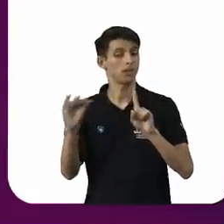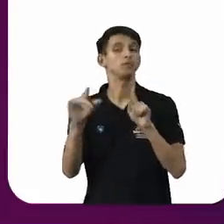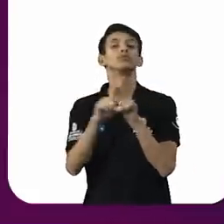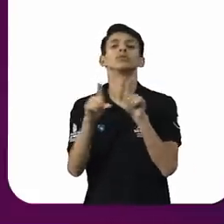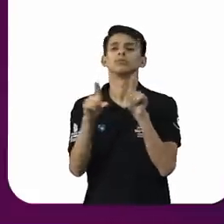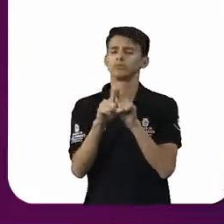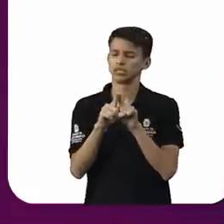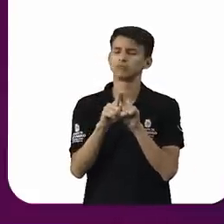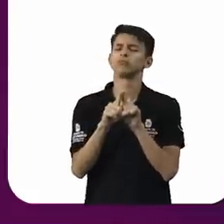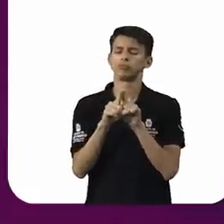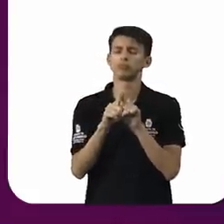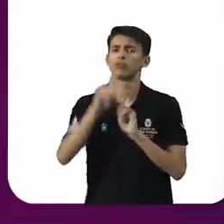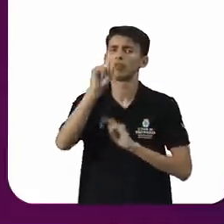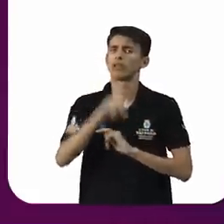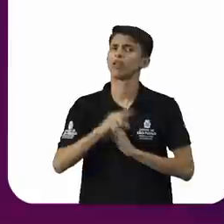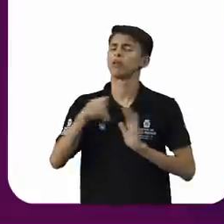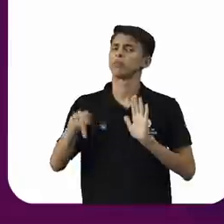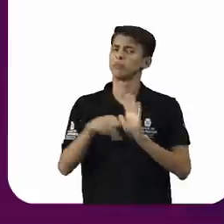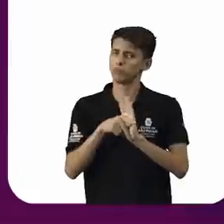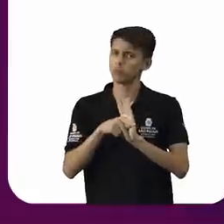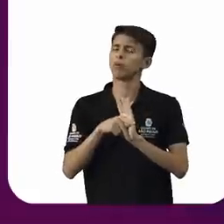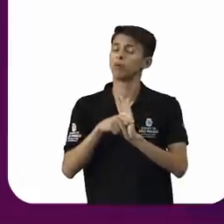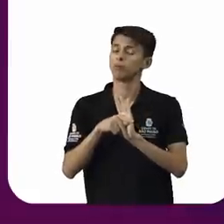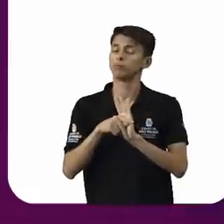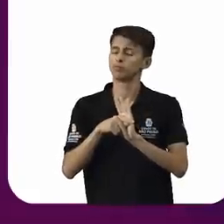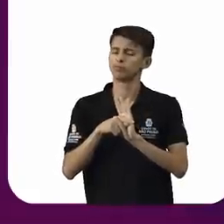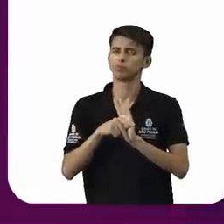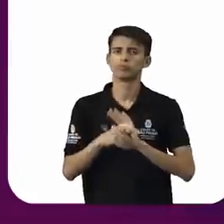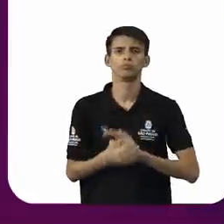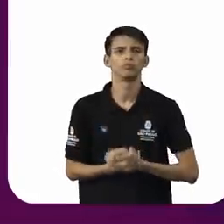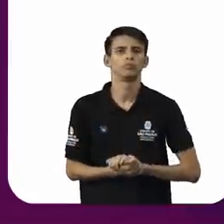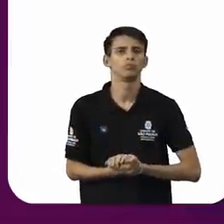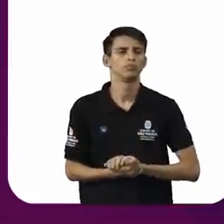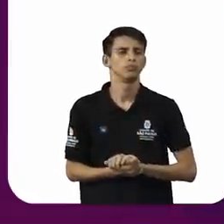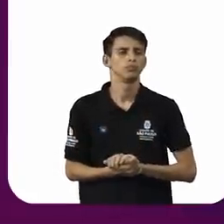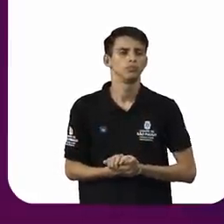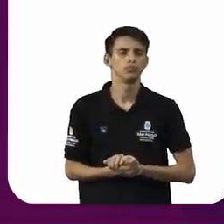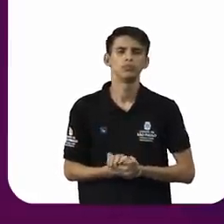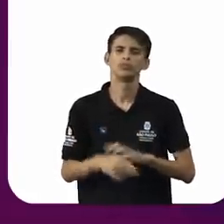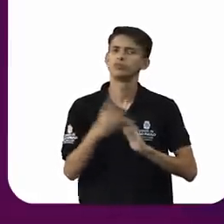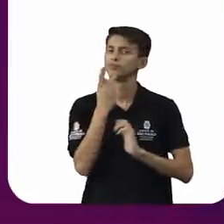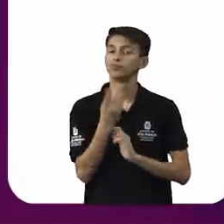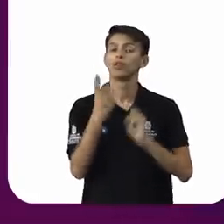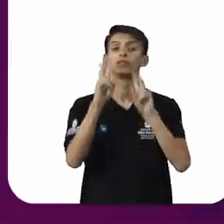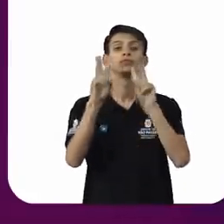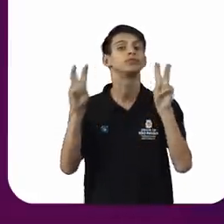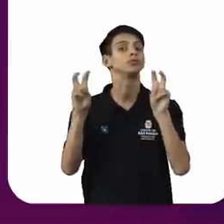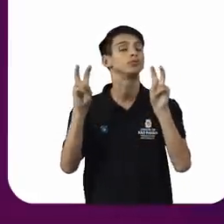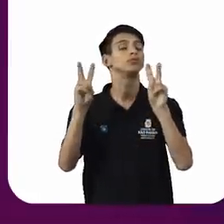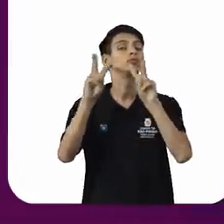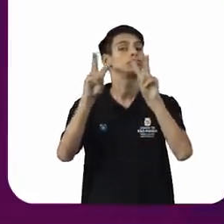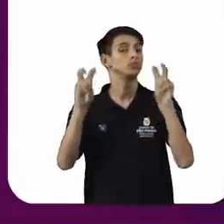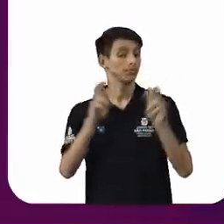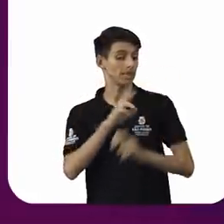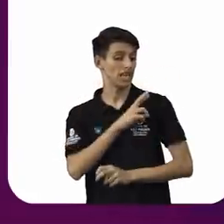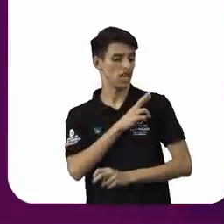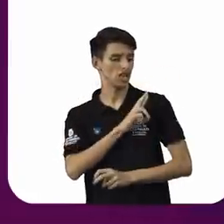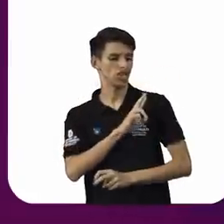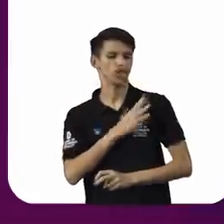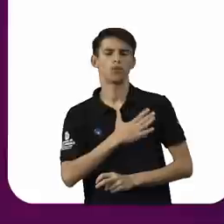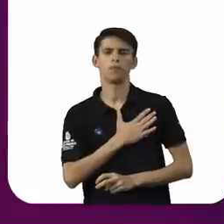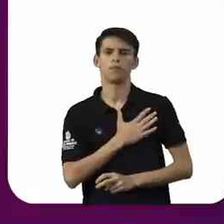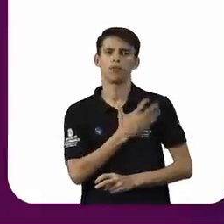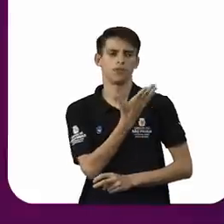discriminação são compromissos institucionais. E hoje nós vamos falar sobre intolerância religiosa.